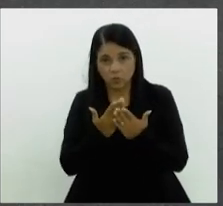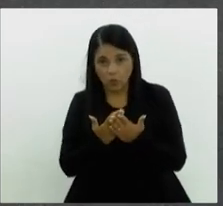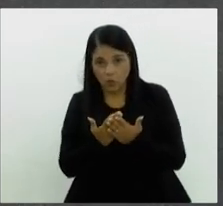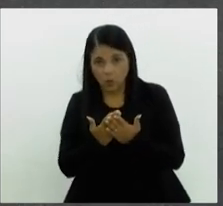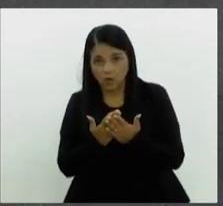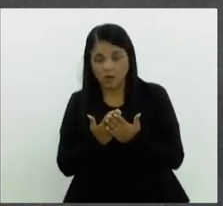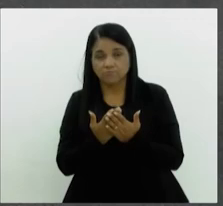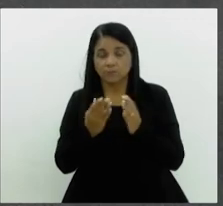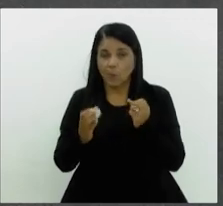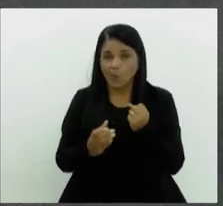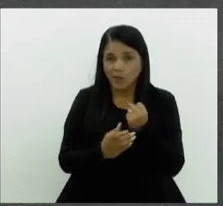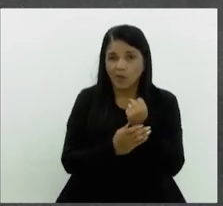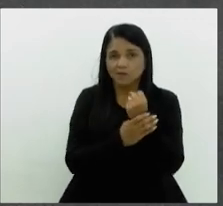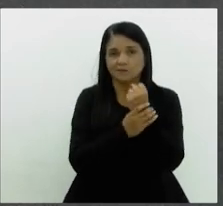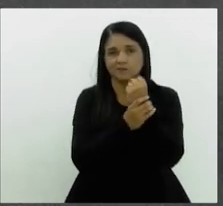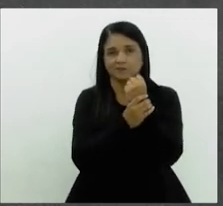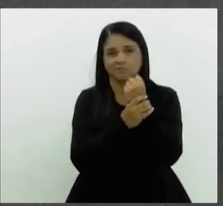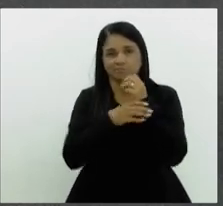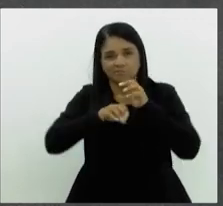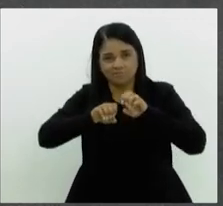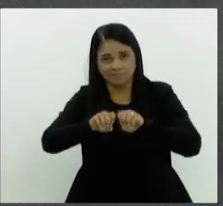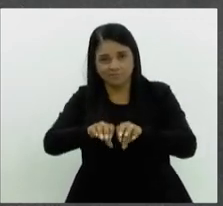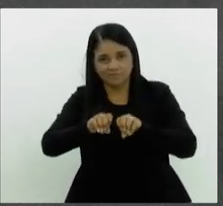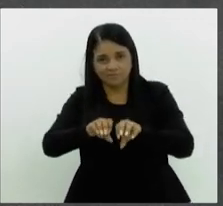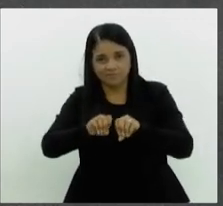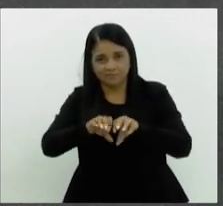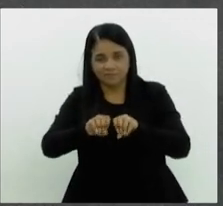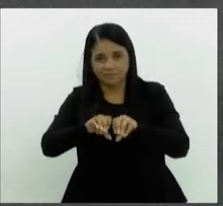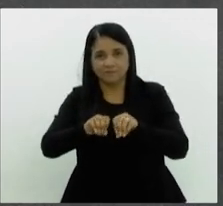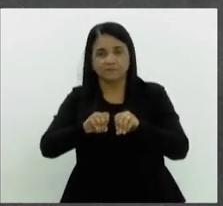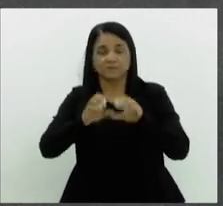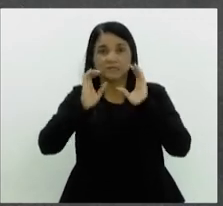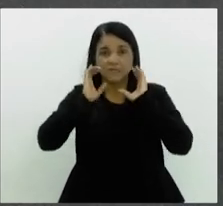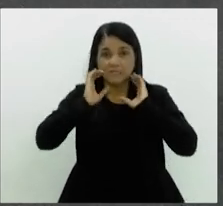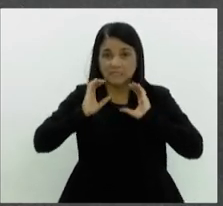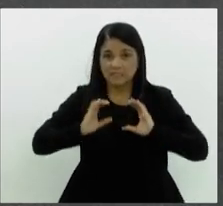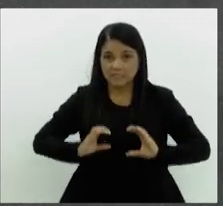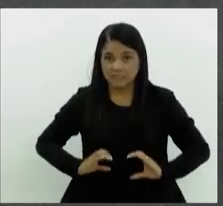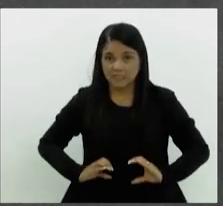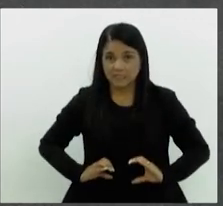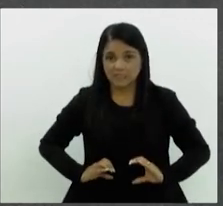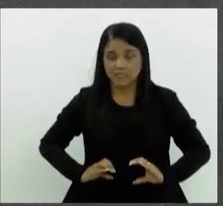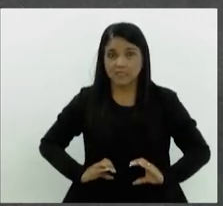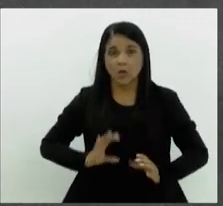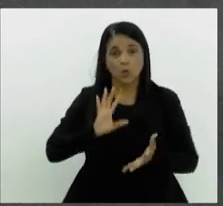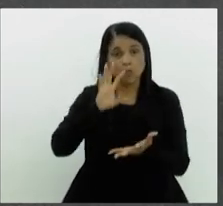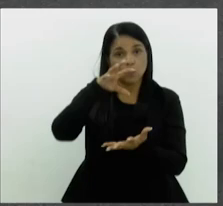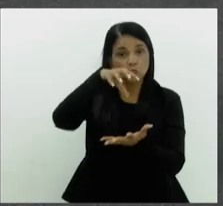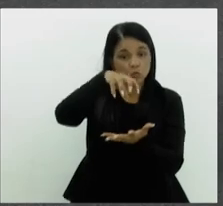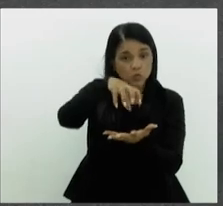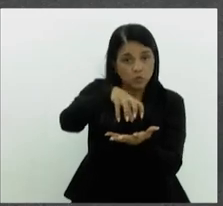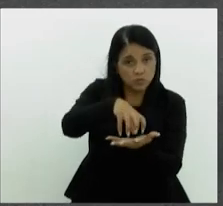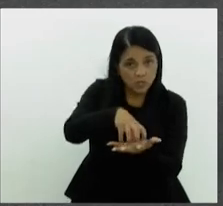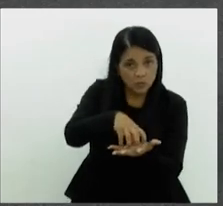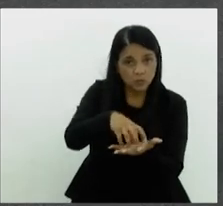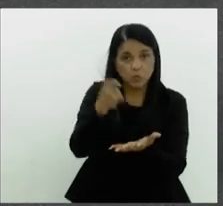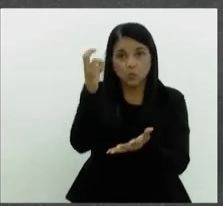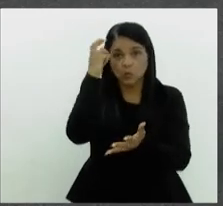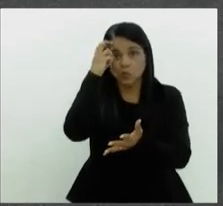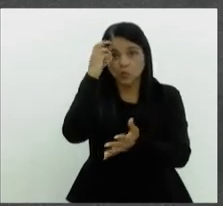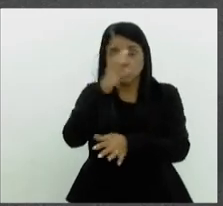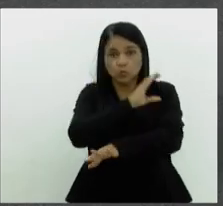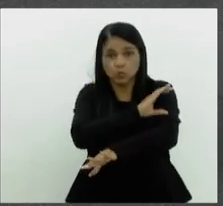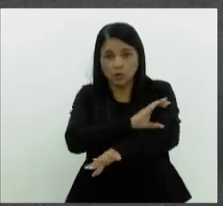só de garantia da educação, mas de exercício da cidadania, como um centro cultural e social em cada